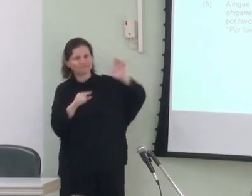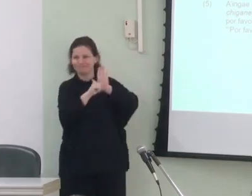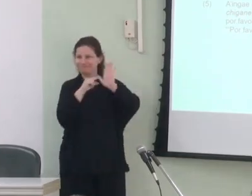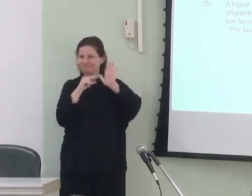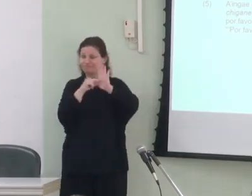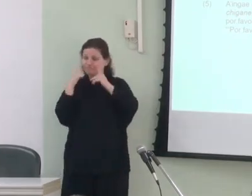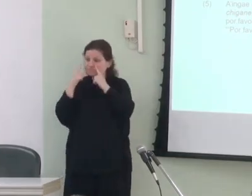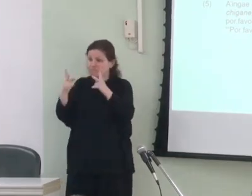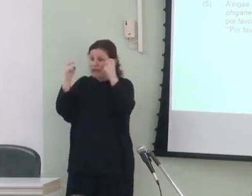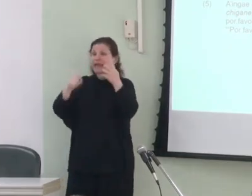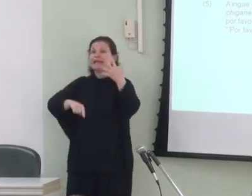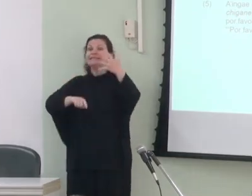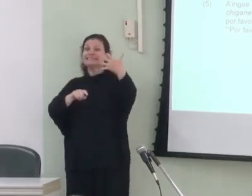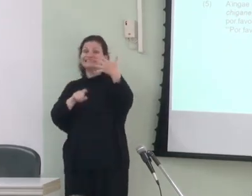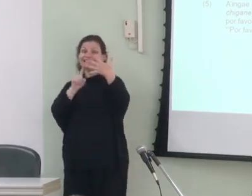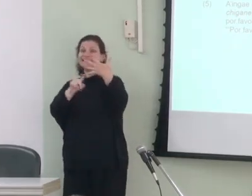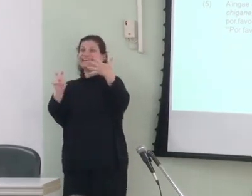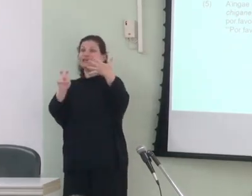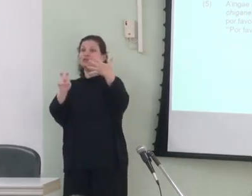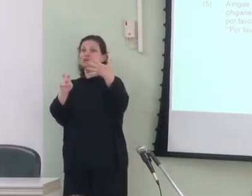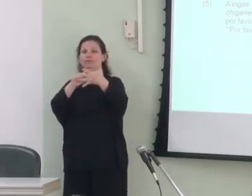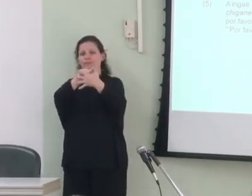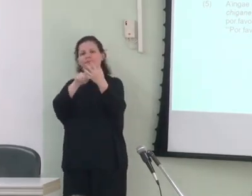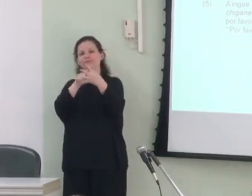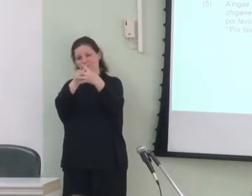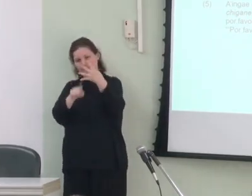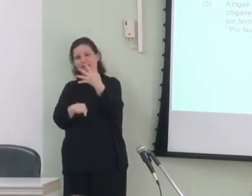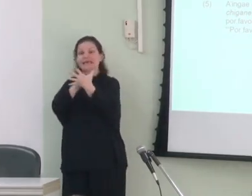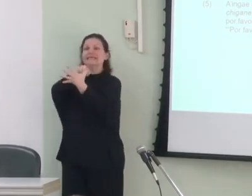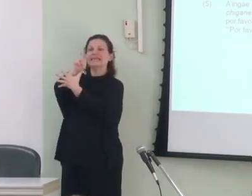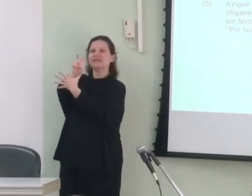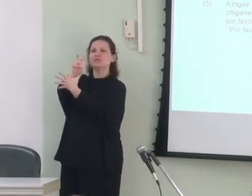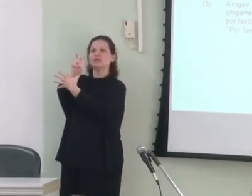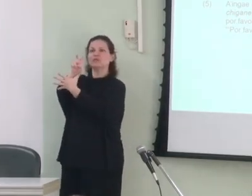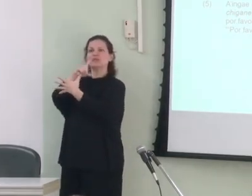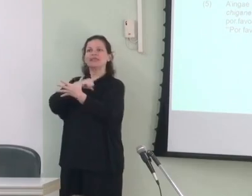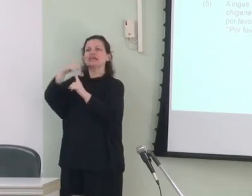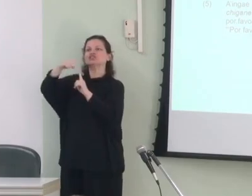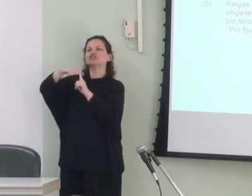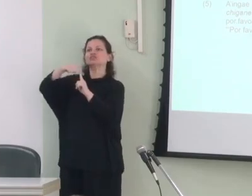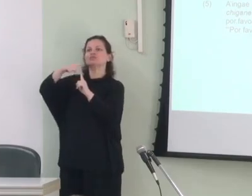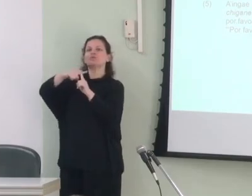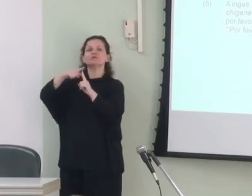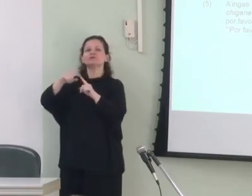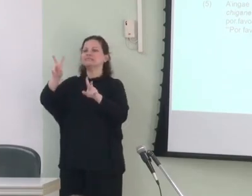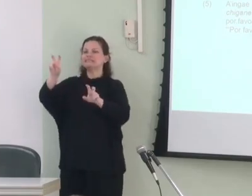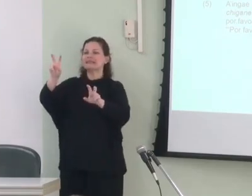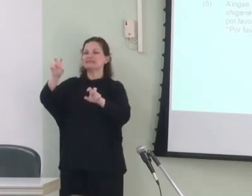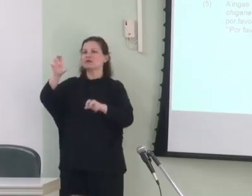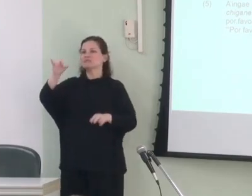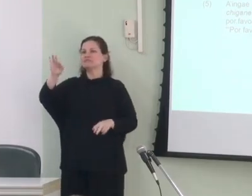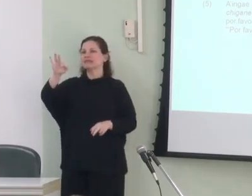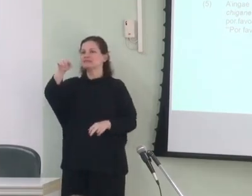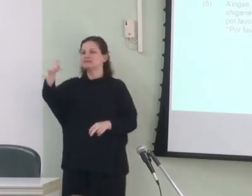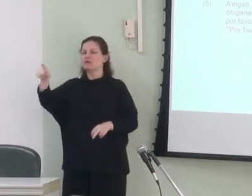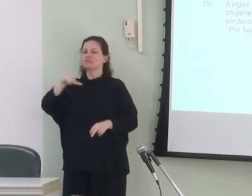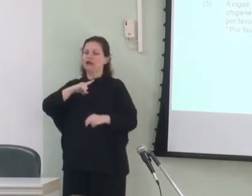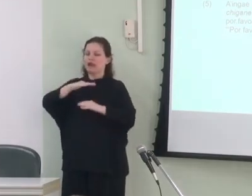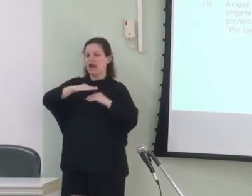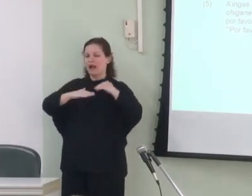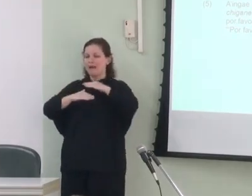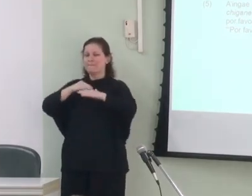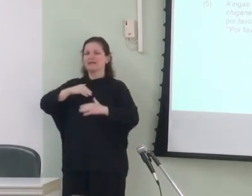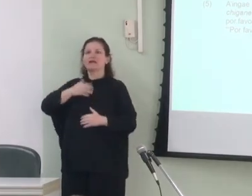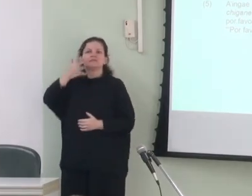um quinto tipo evidencial gramatical ou tipo a citação que opera que camada do ato